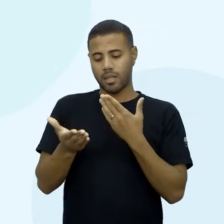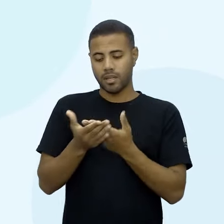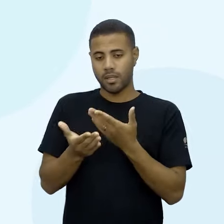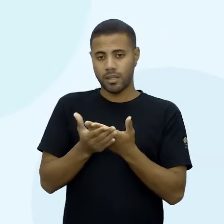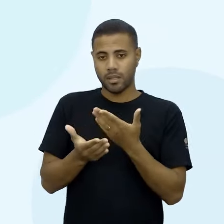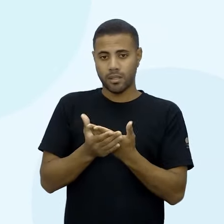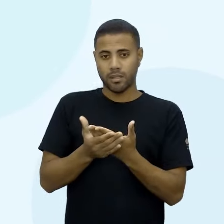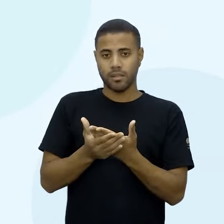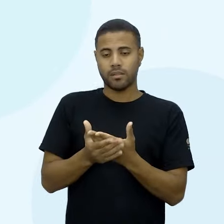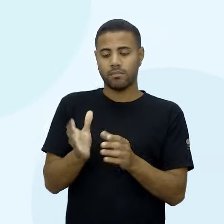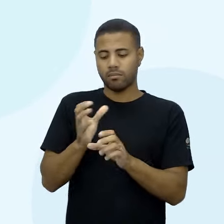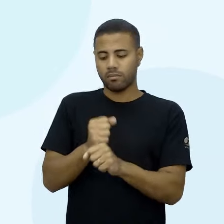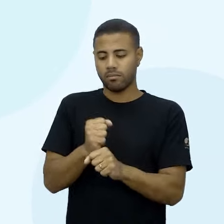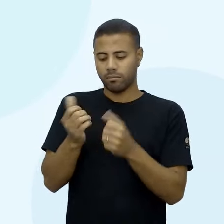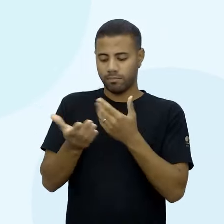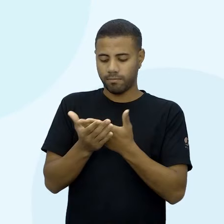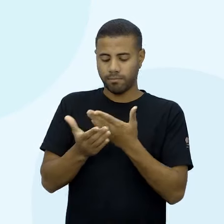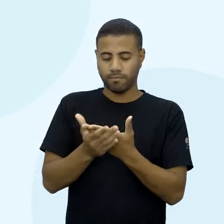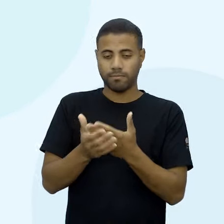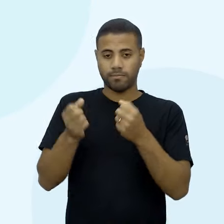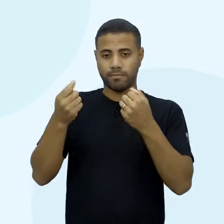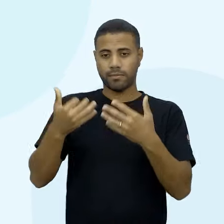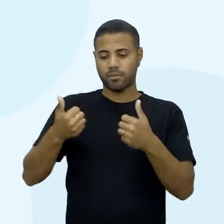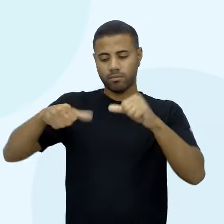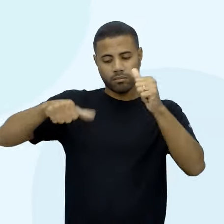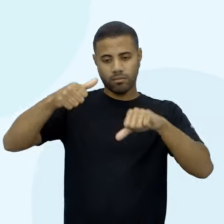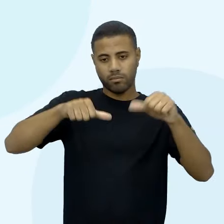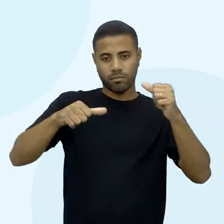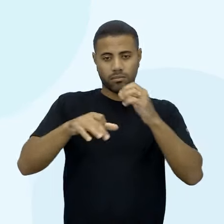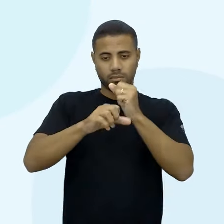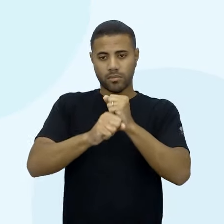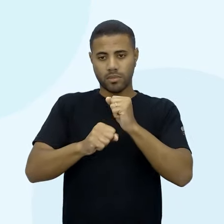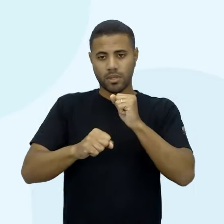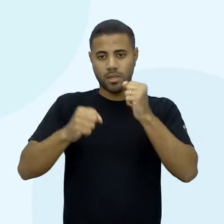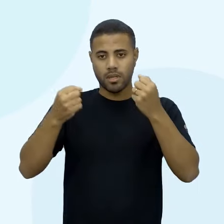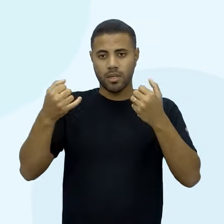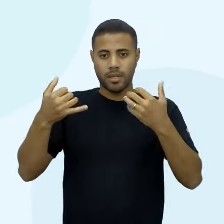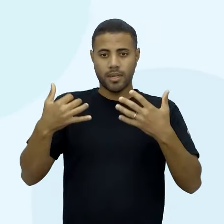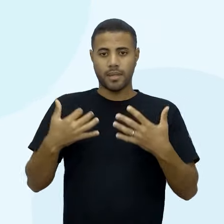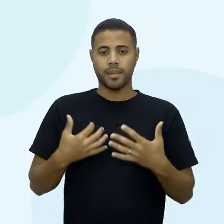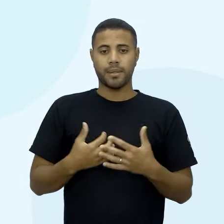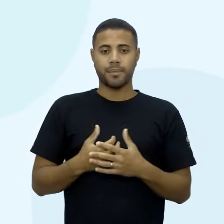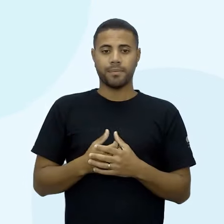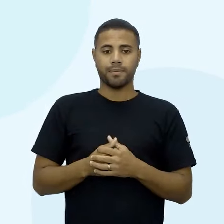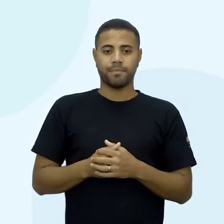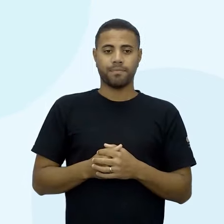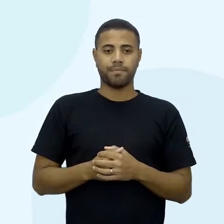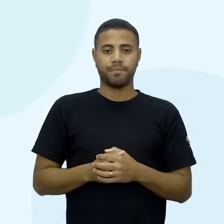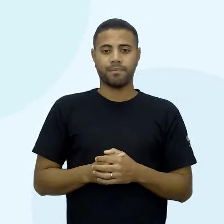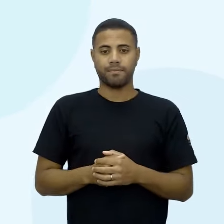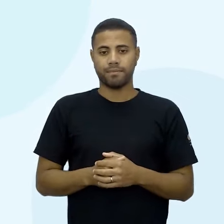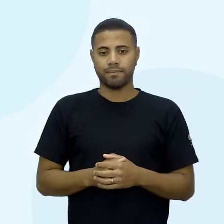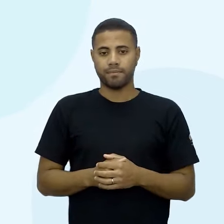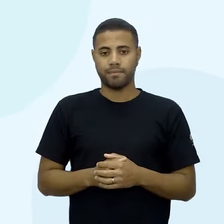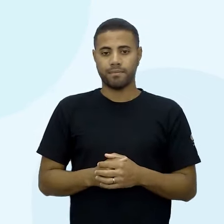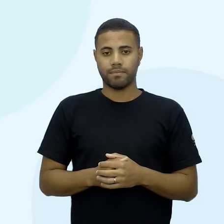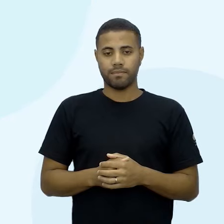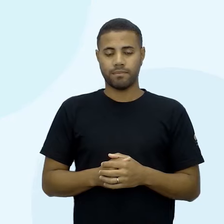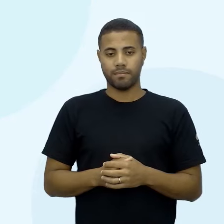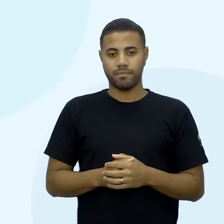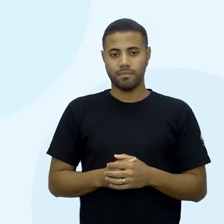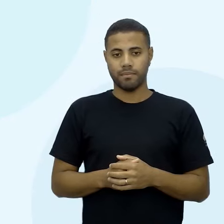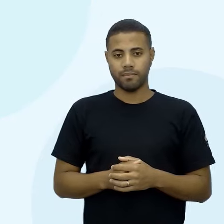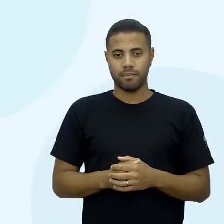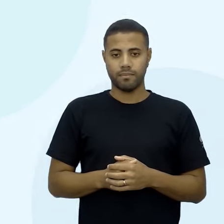estatísticos que dizem assim, olha, a aproximação para o sim foi maior que a aproximação para o não, ok? Então, o que